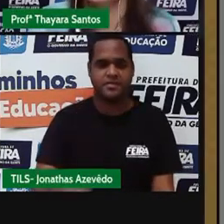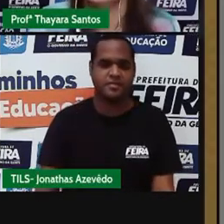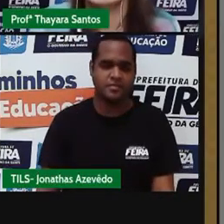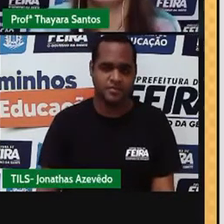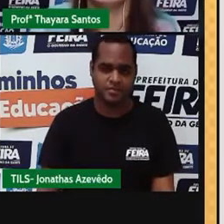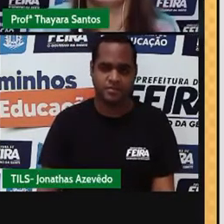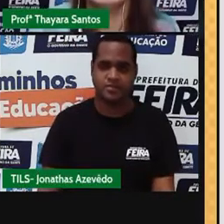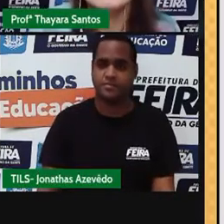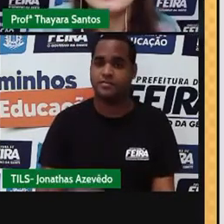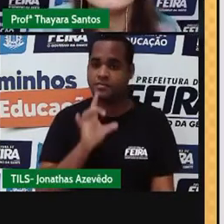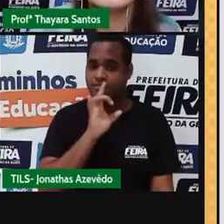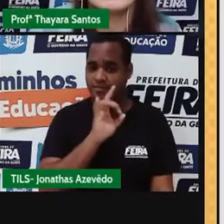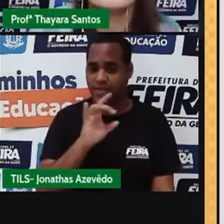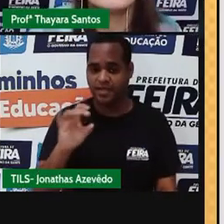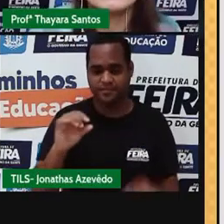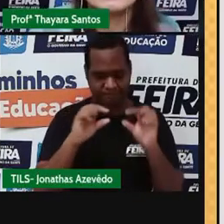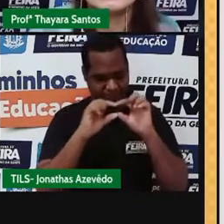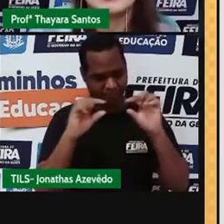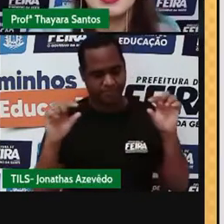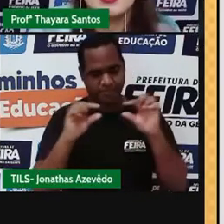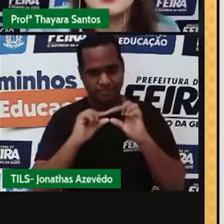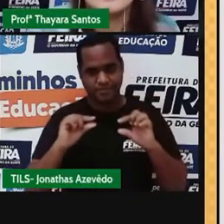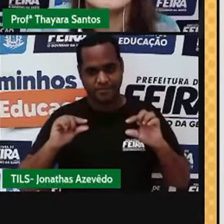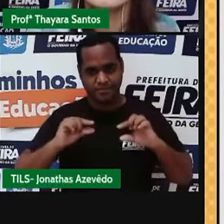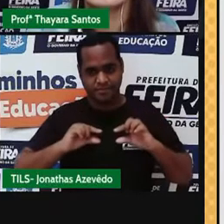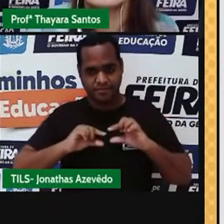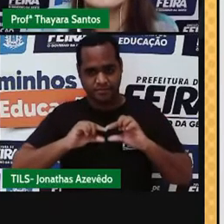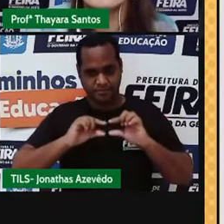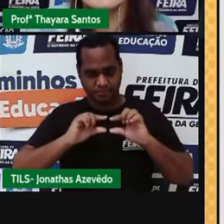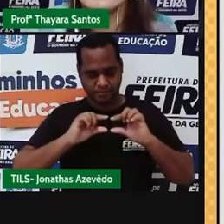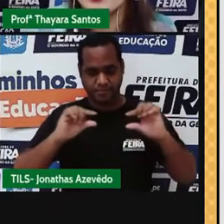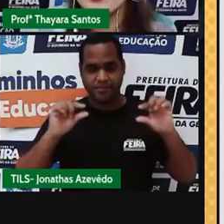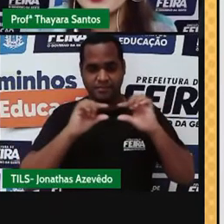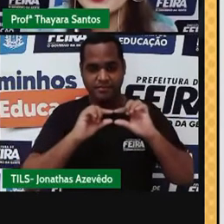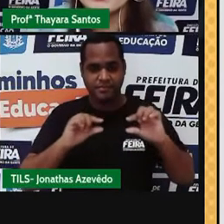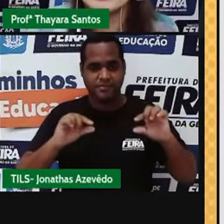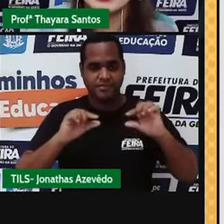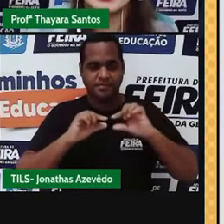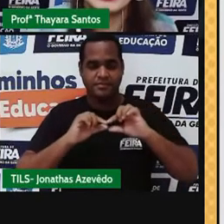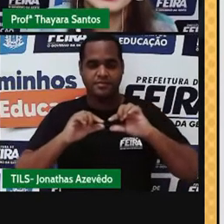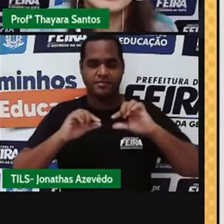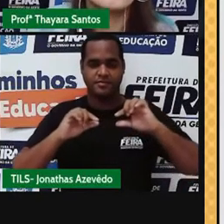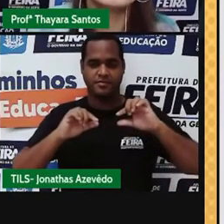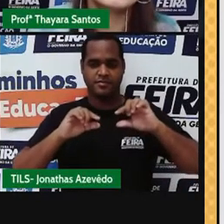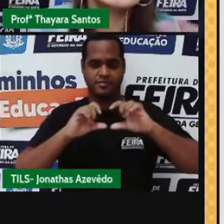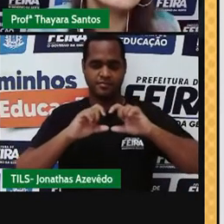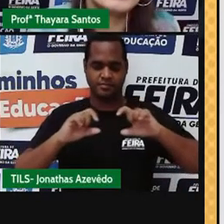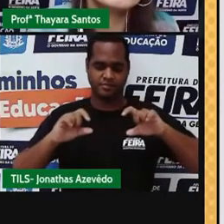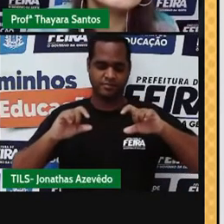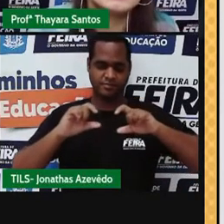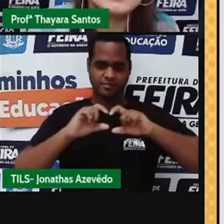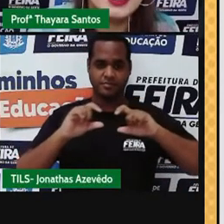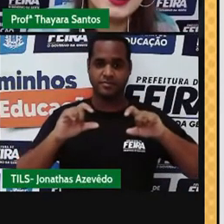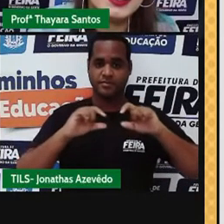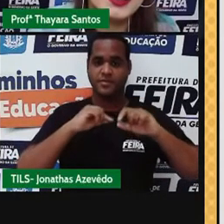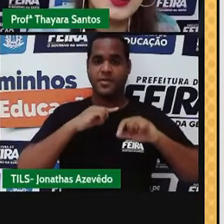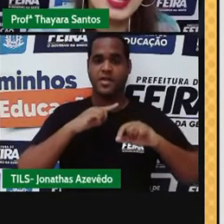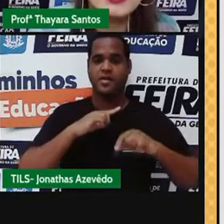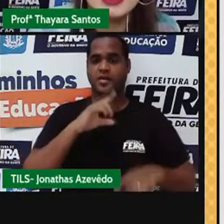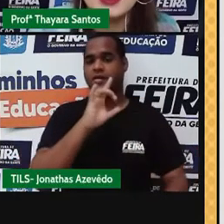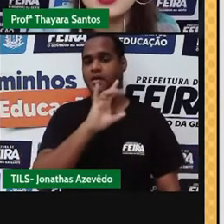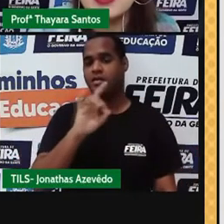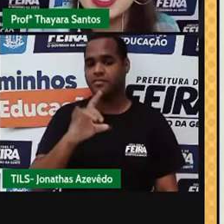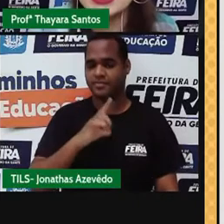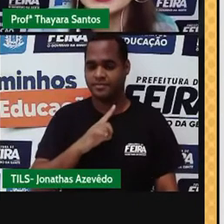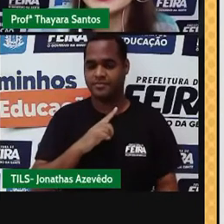E cada linha vai representar o próprio, quantas camadas ele tem. Então